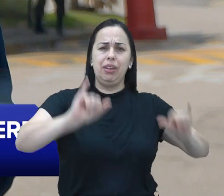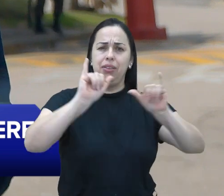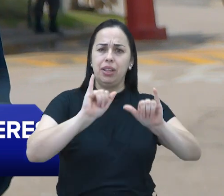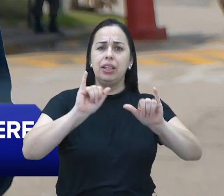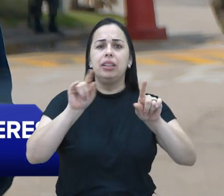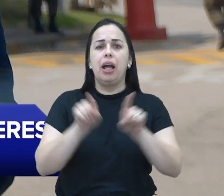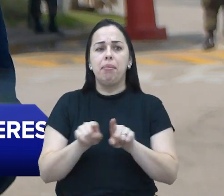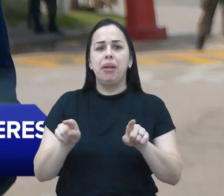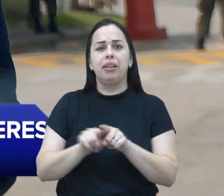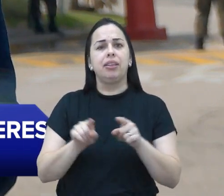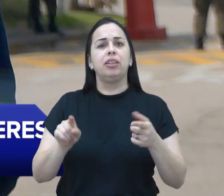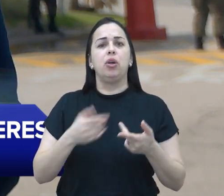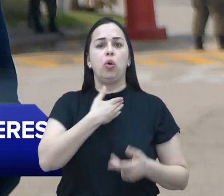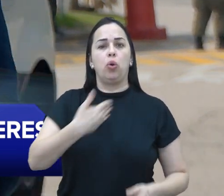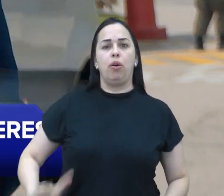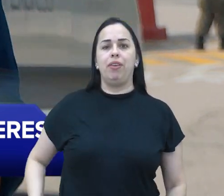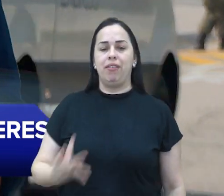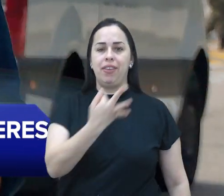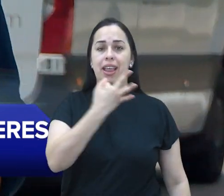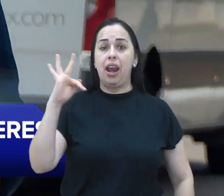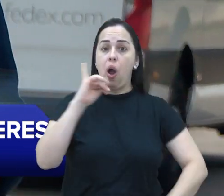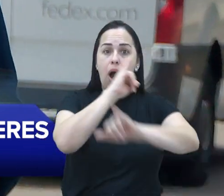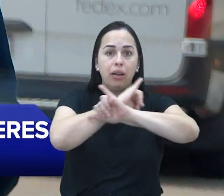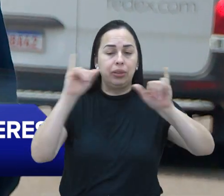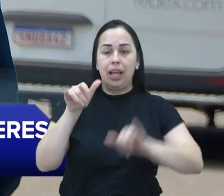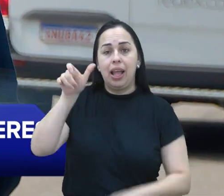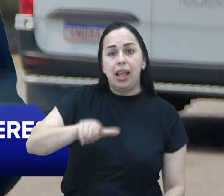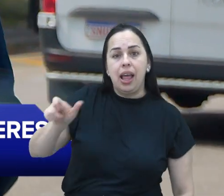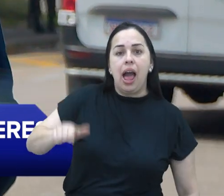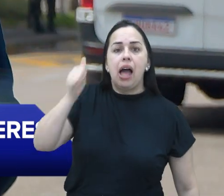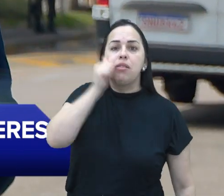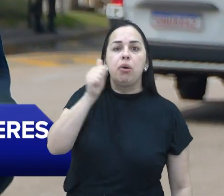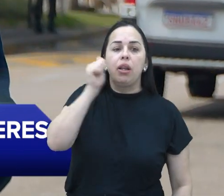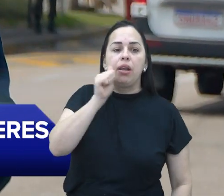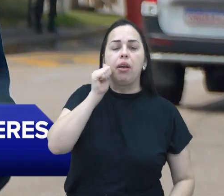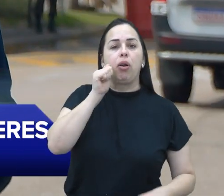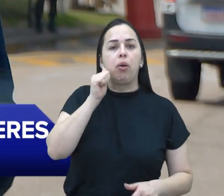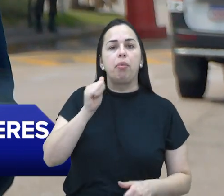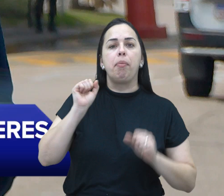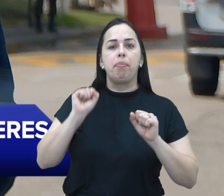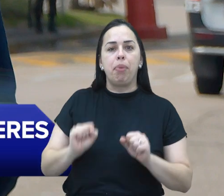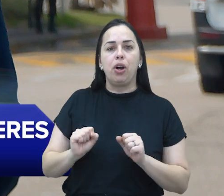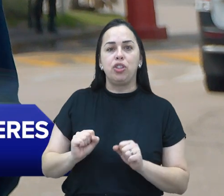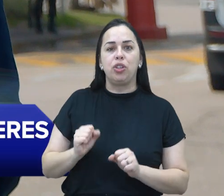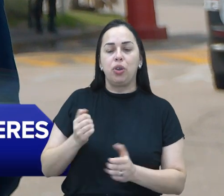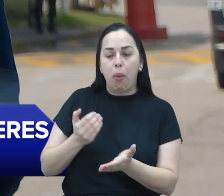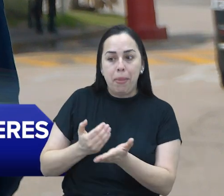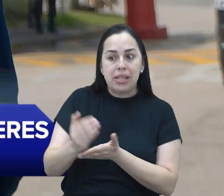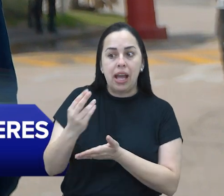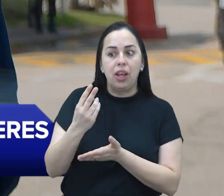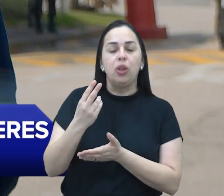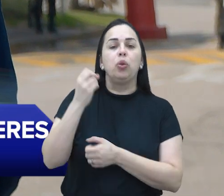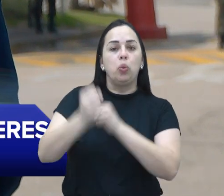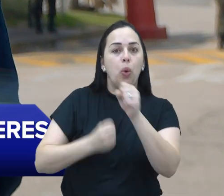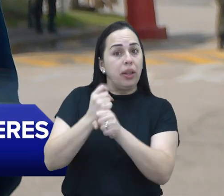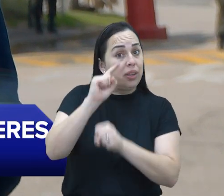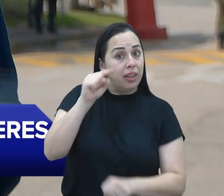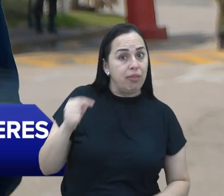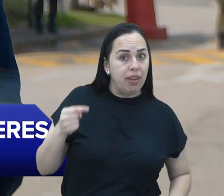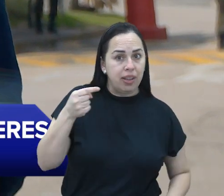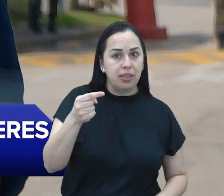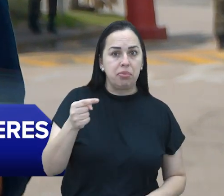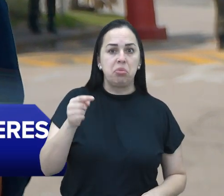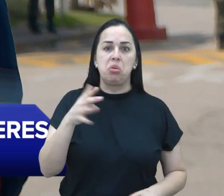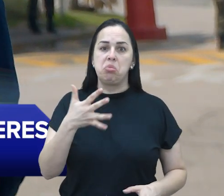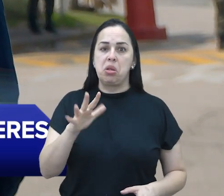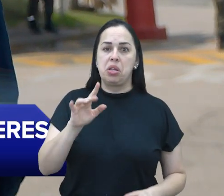anunciada também pelo governo federal. As mulheres vão poder se alistar a partir de 2025. Inicialmente,